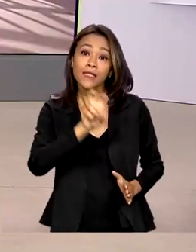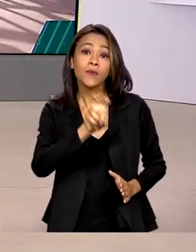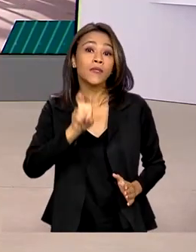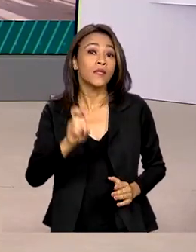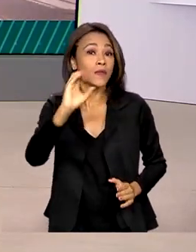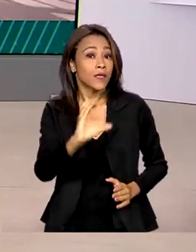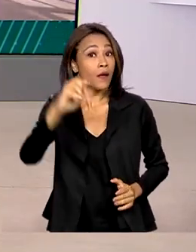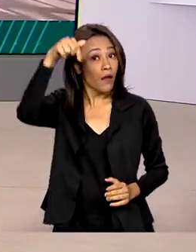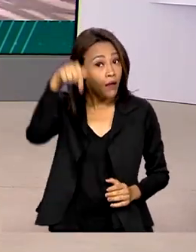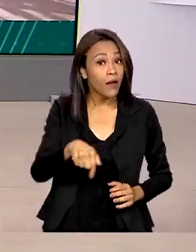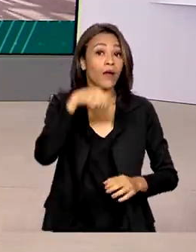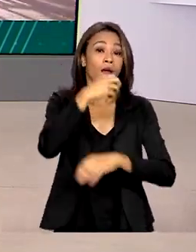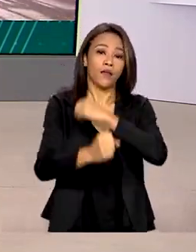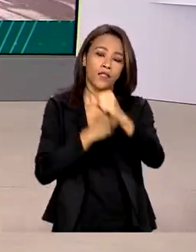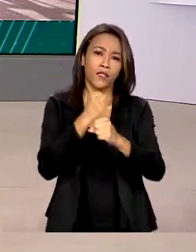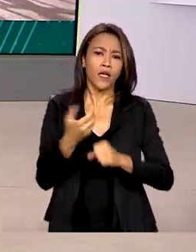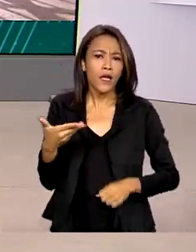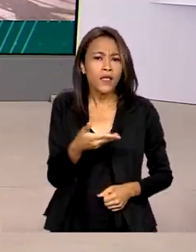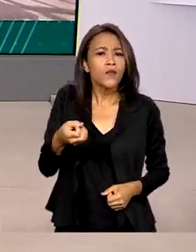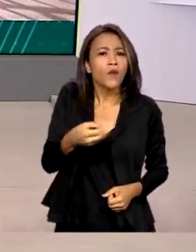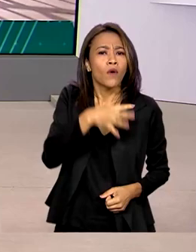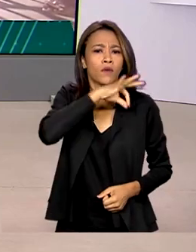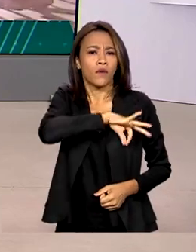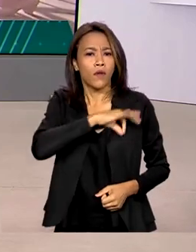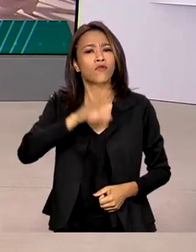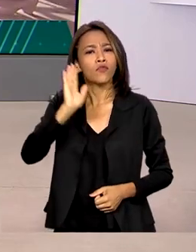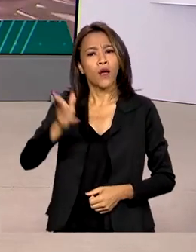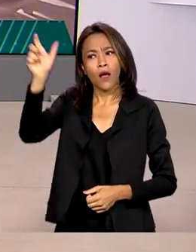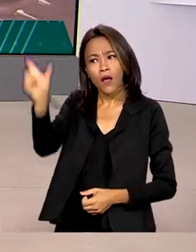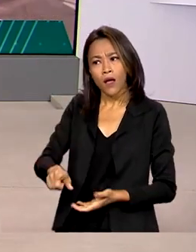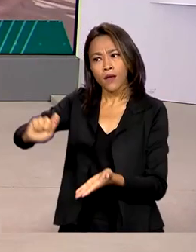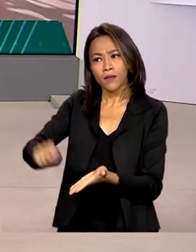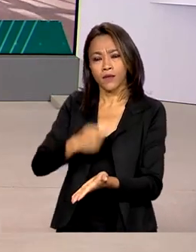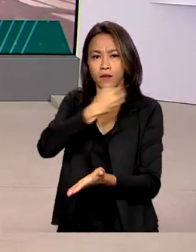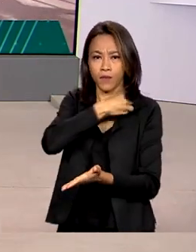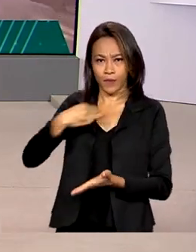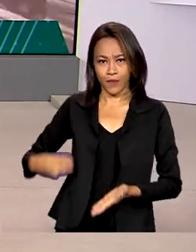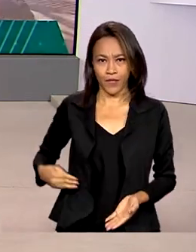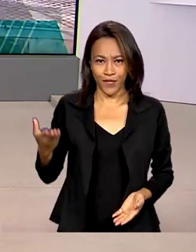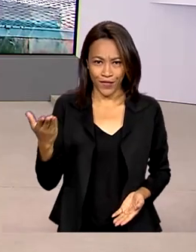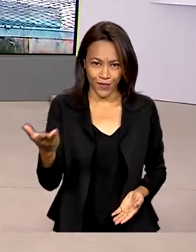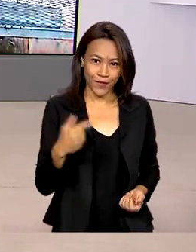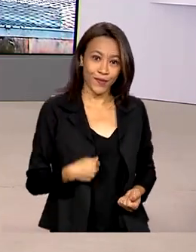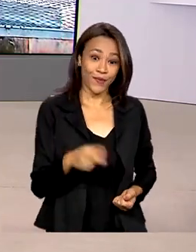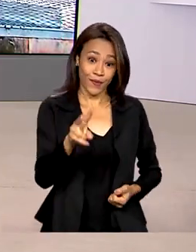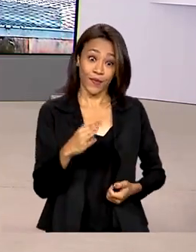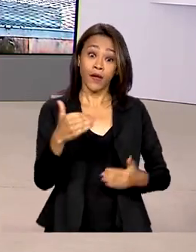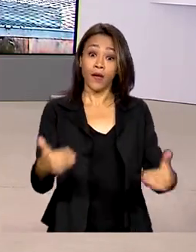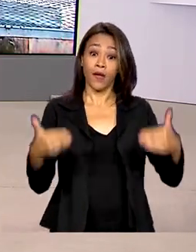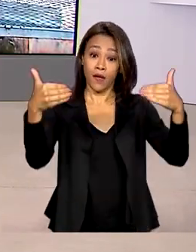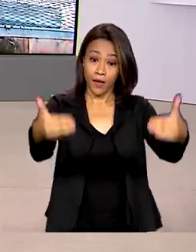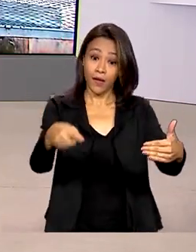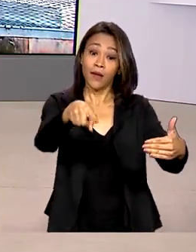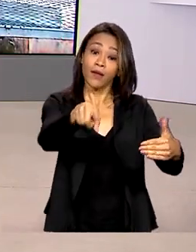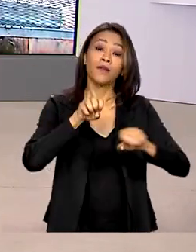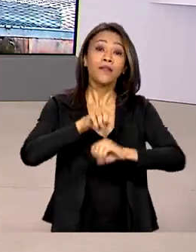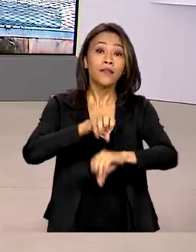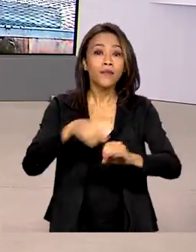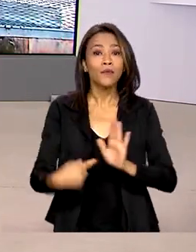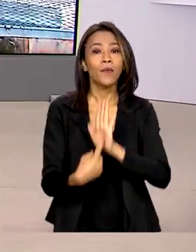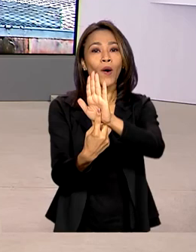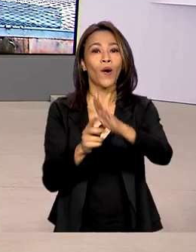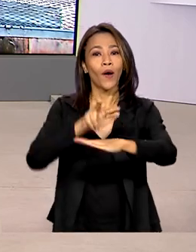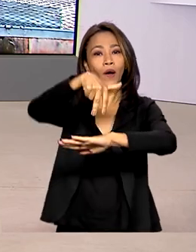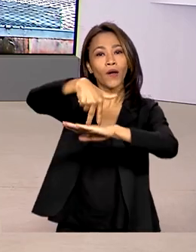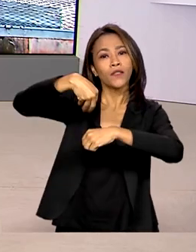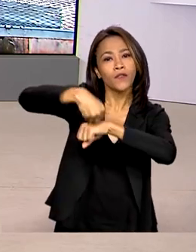este ano. O novo valor foi assinado pelo ministro da Educação. Ao vivo do MEC, Glauco de Queiroz traz as informações pra